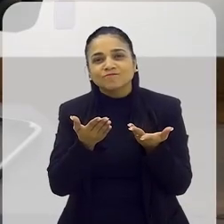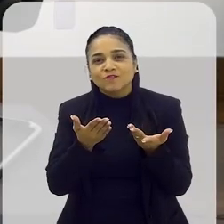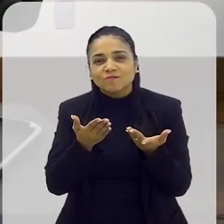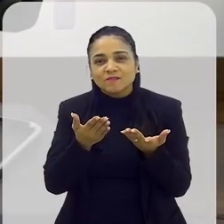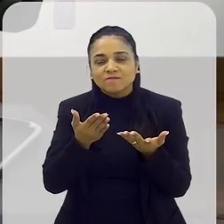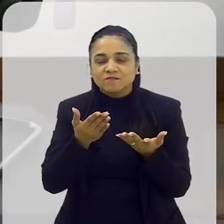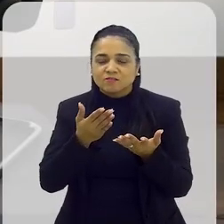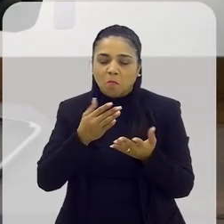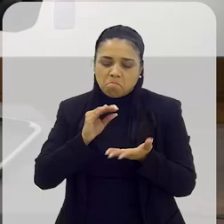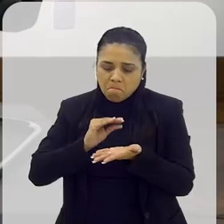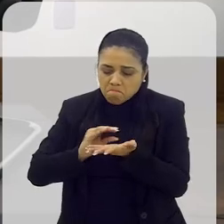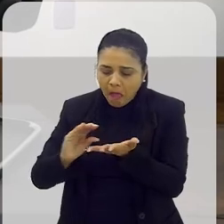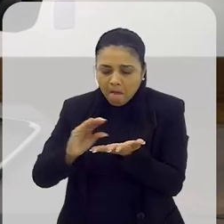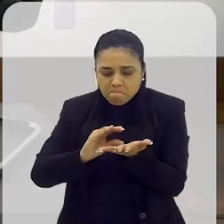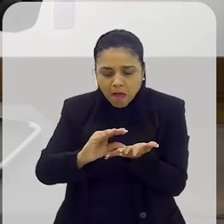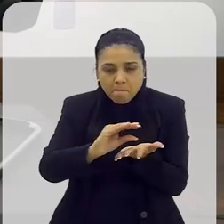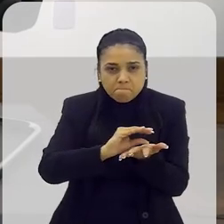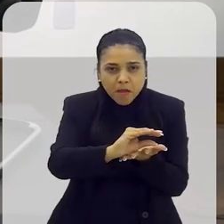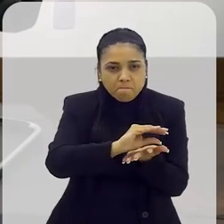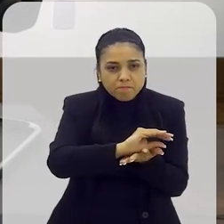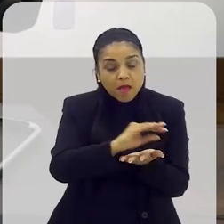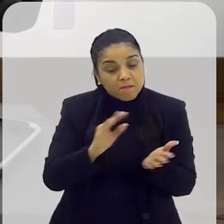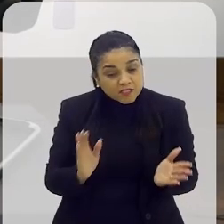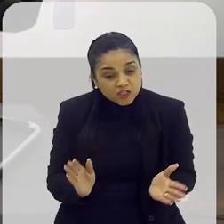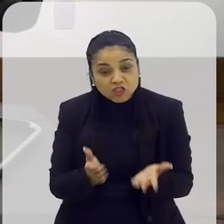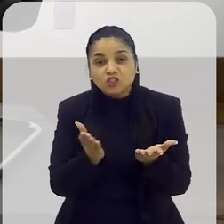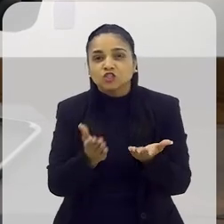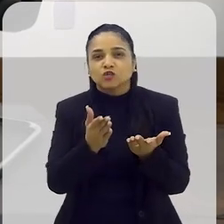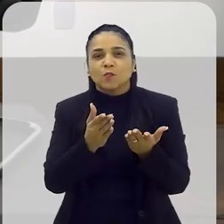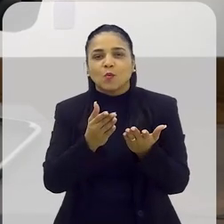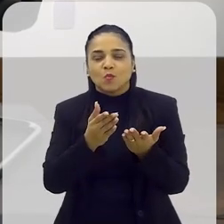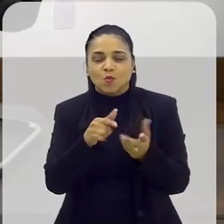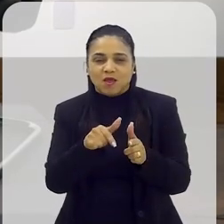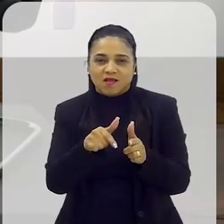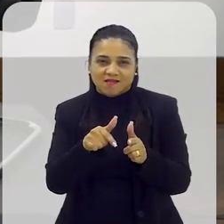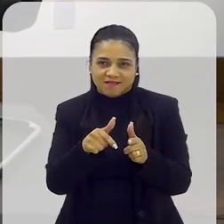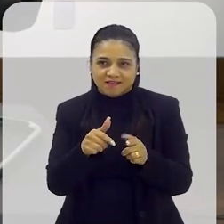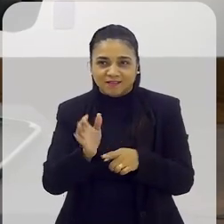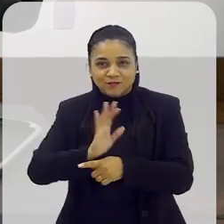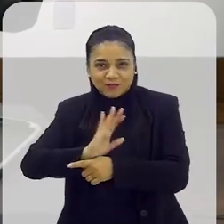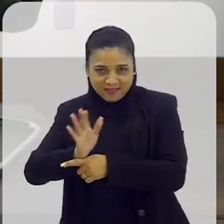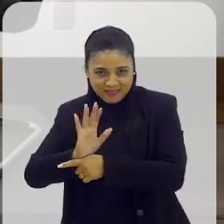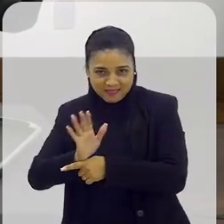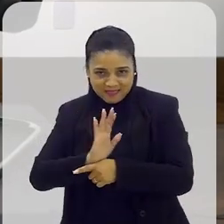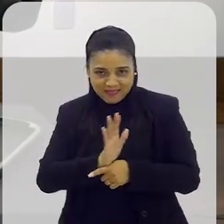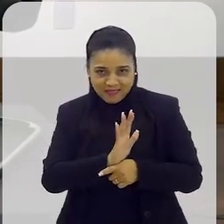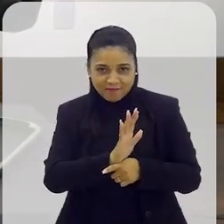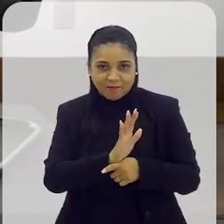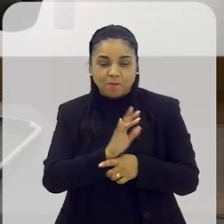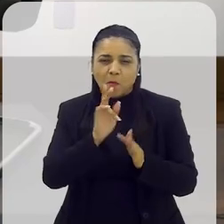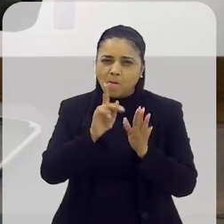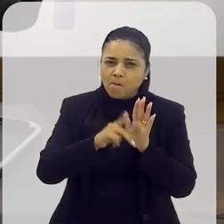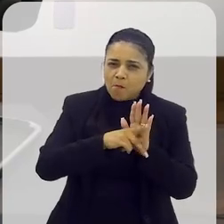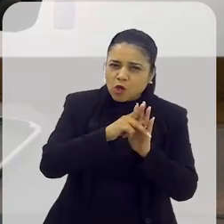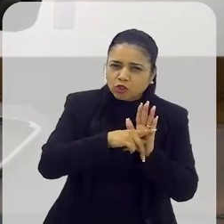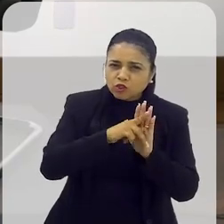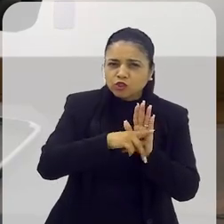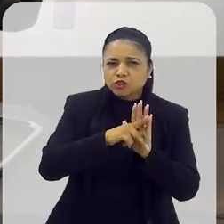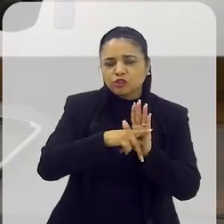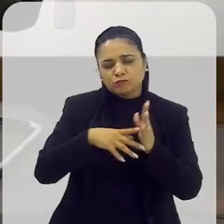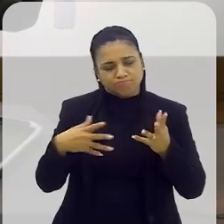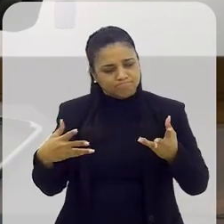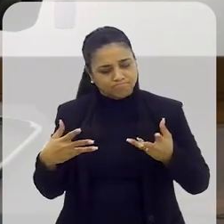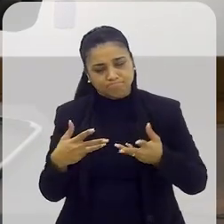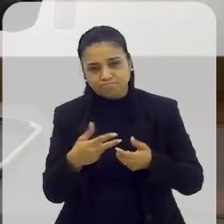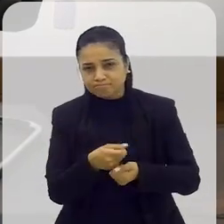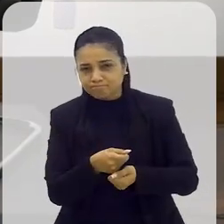pulverizado, os dinheiros são pequenos, mas estimula muita coisa. Muita gente faz projetos pequenos, projetos grandes, tem